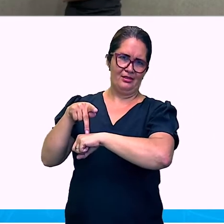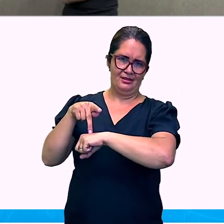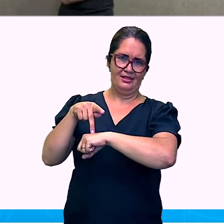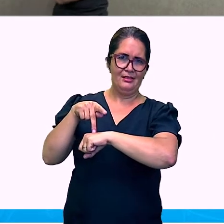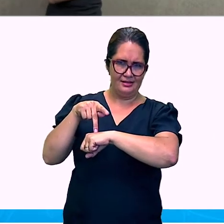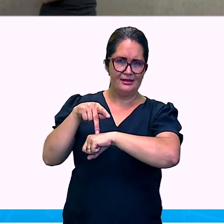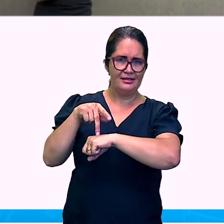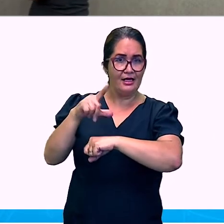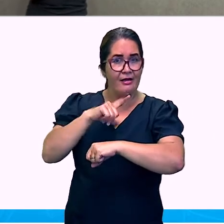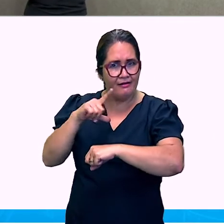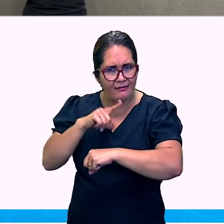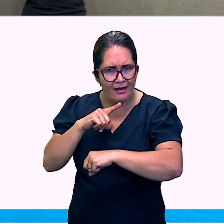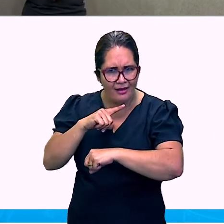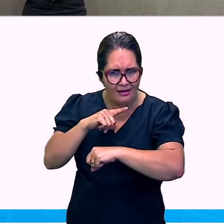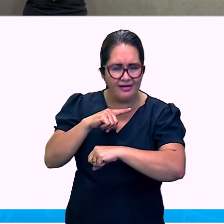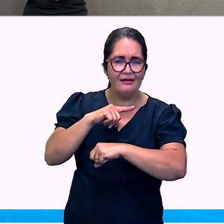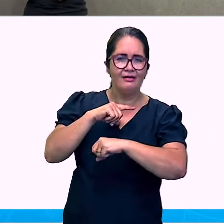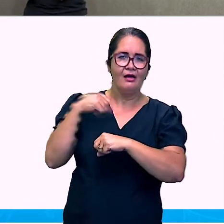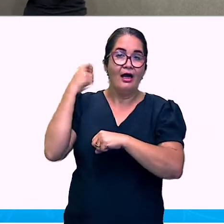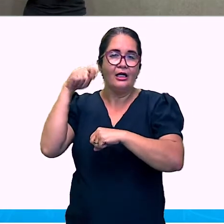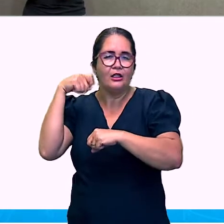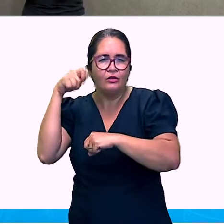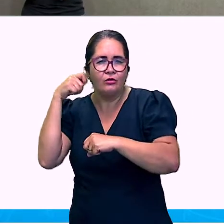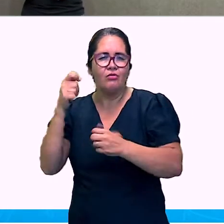Don Quixote. De La Mancha.